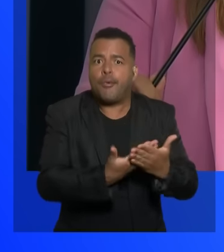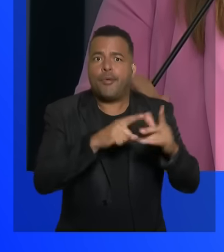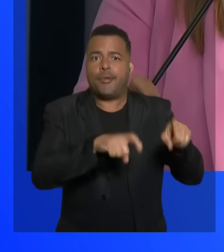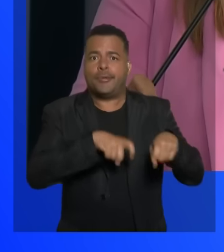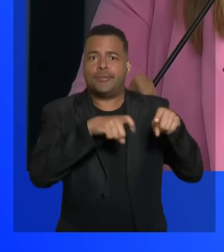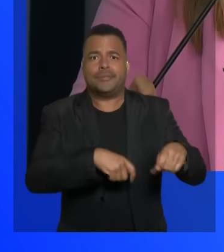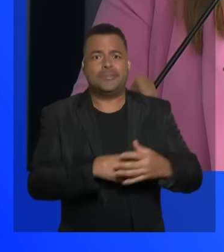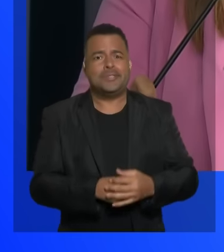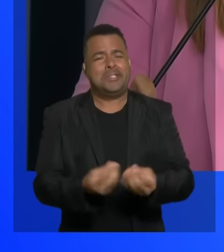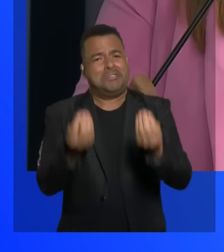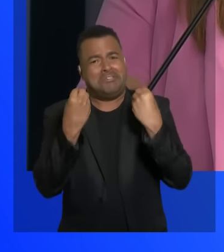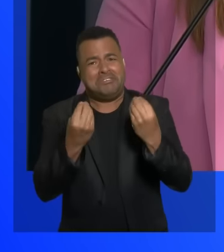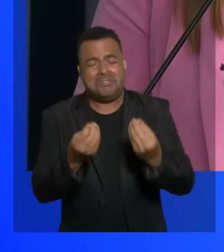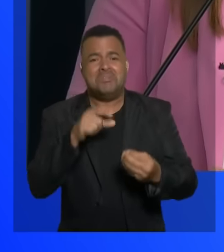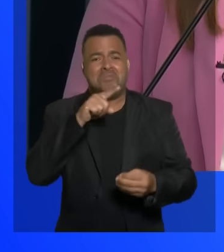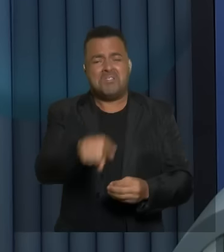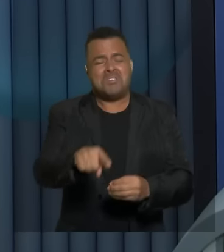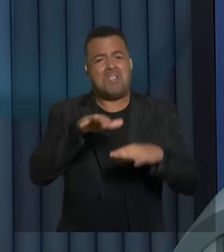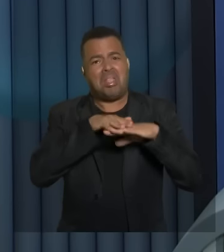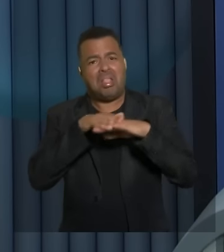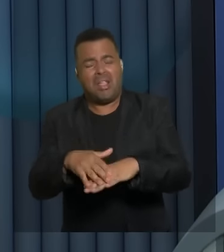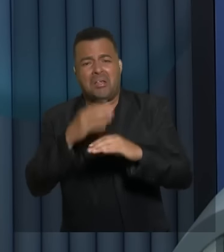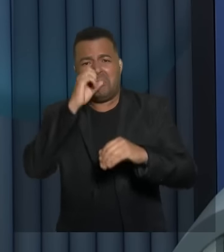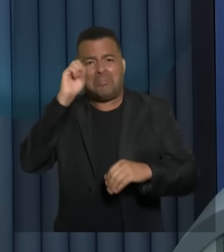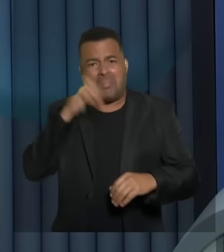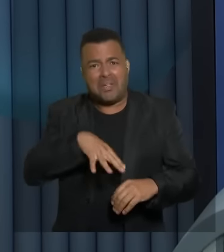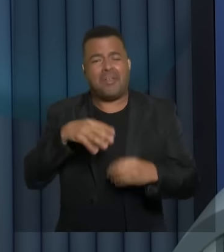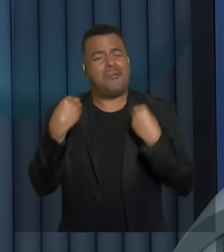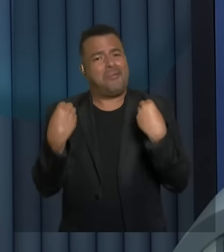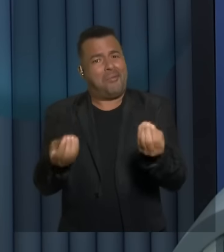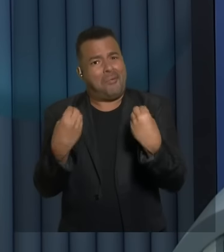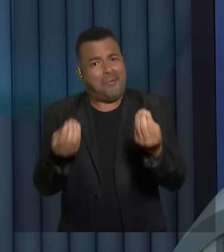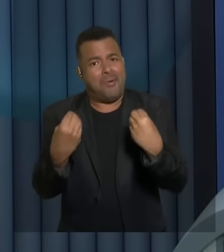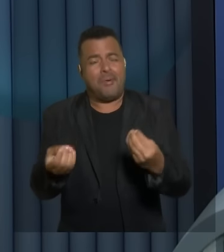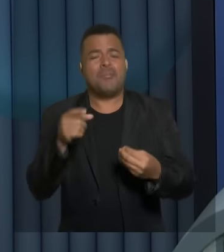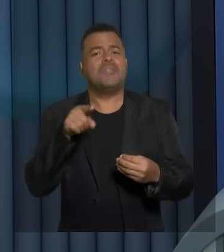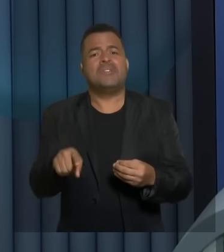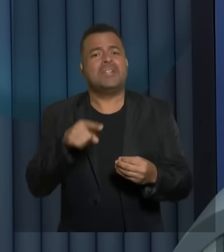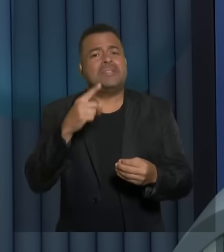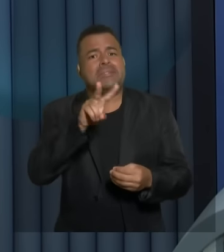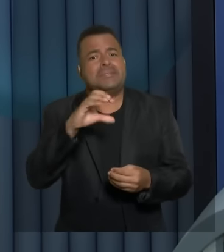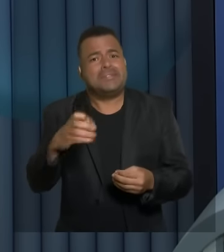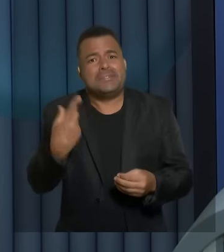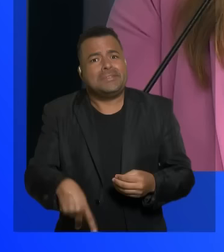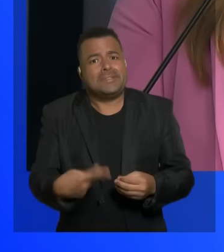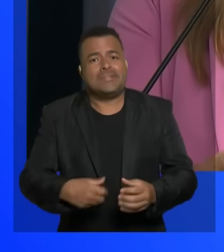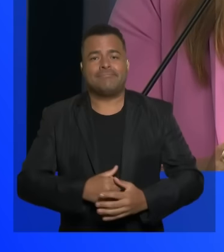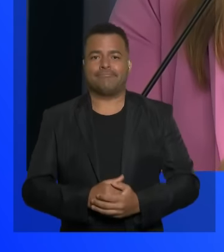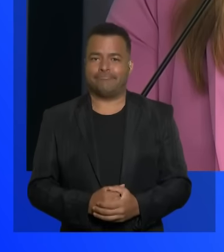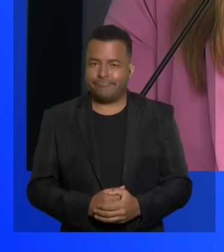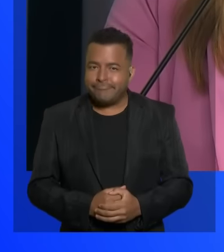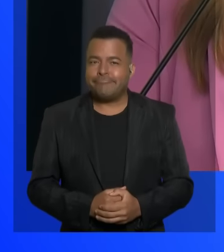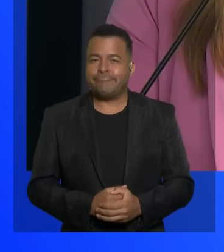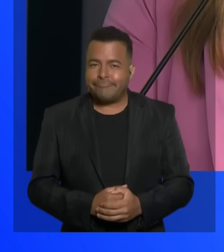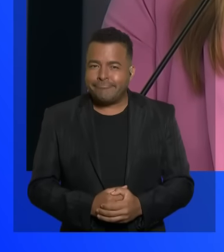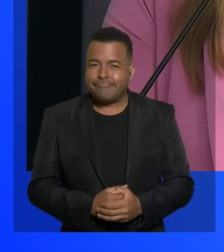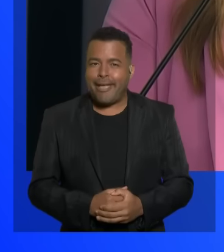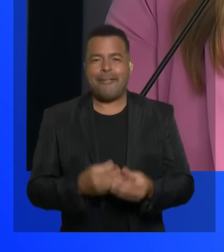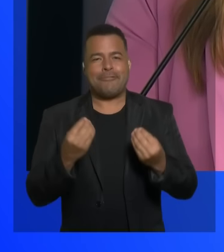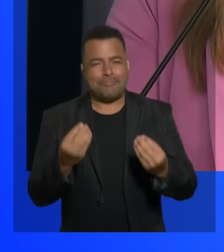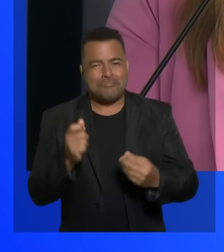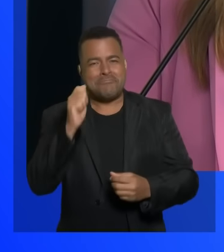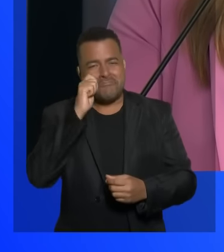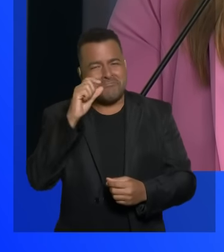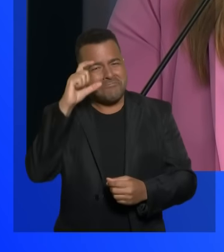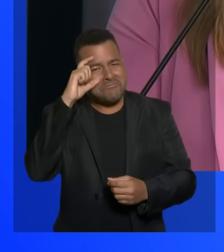tão mal os produtores de Vitória da Conquista? Dois minutos para a resposta, candidata. Bem, se vê que o candidato conhece